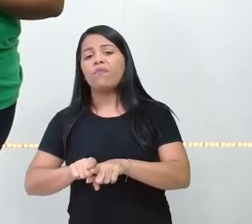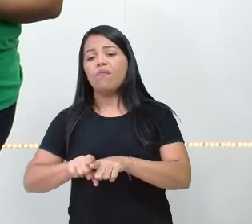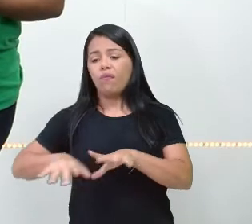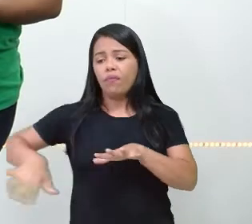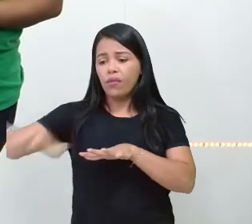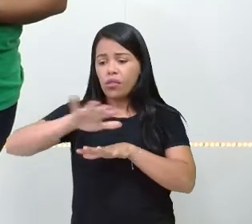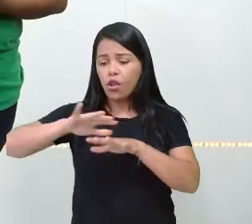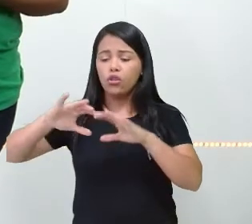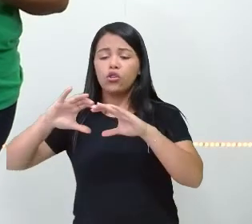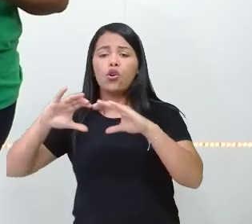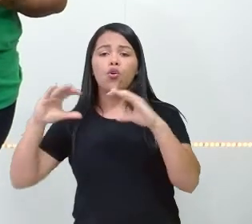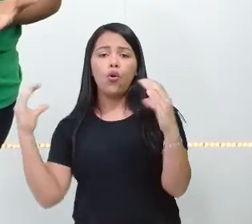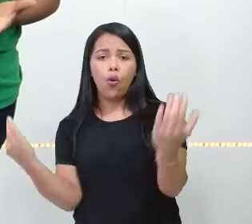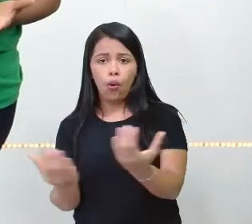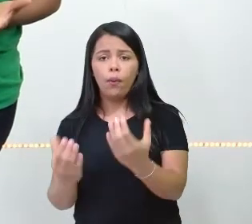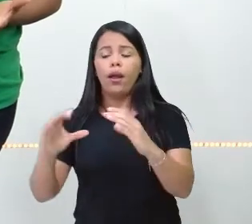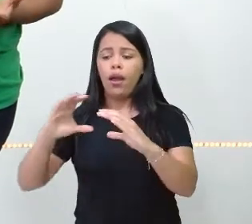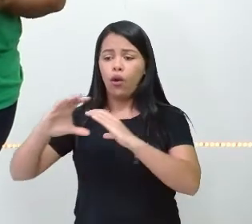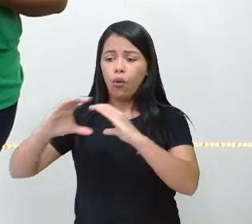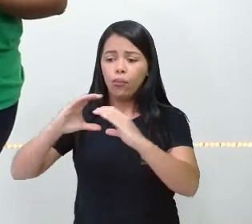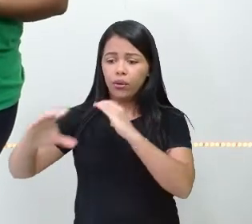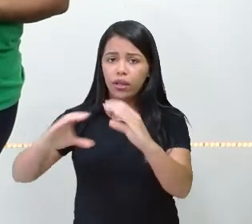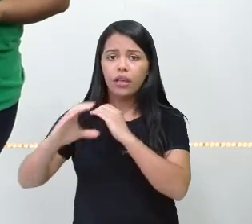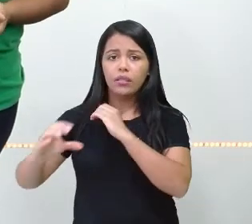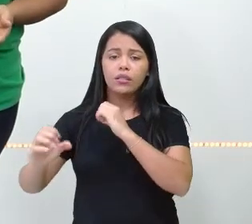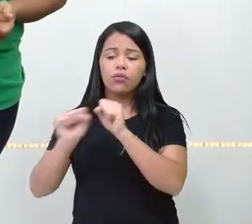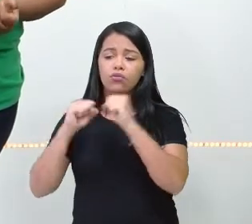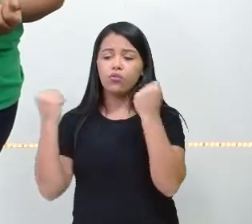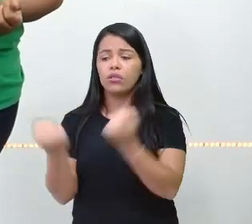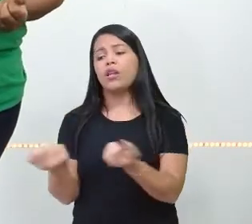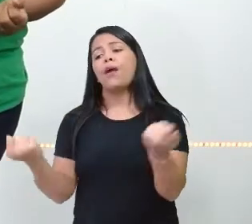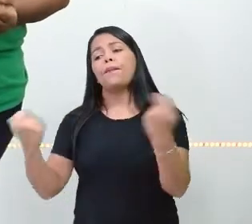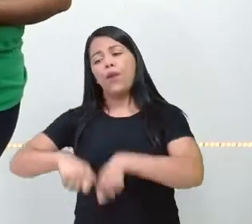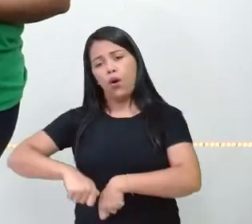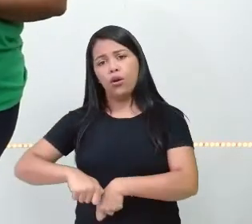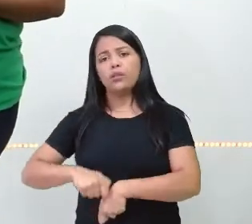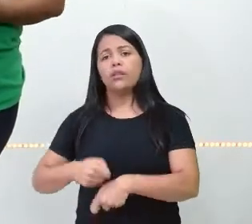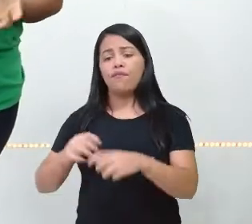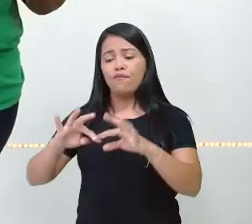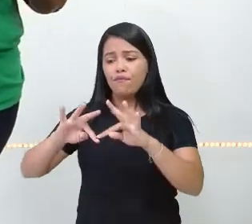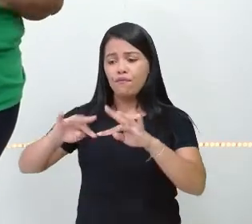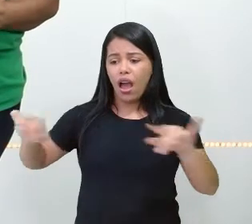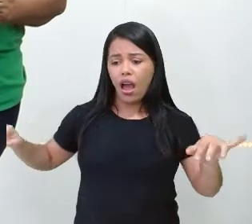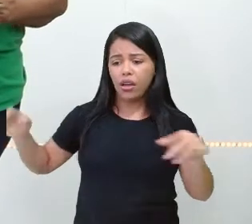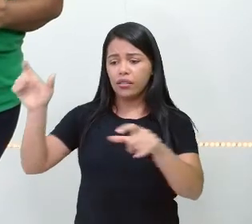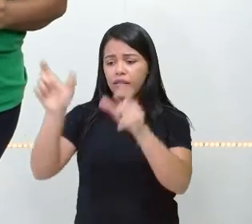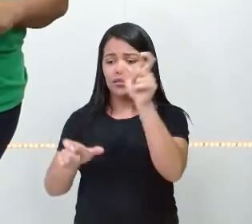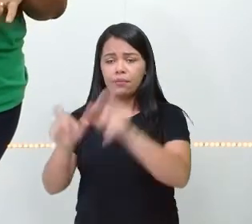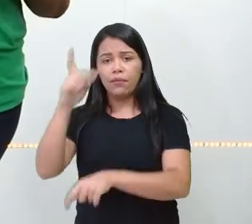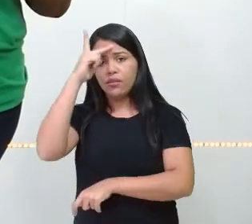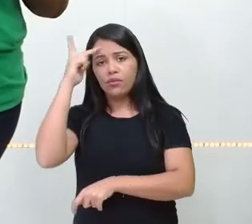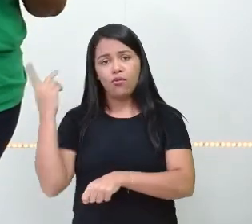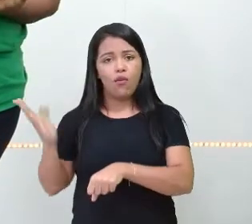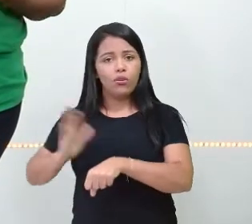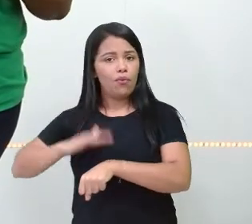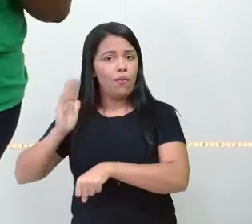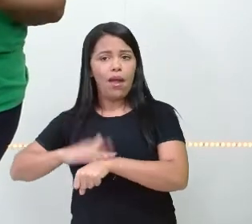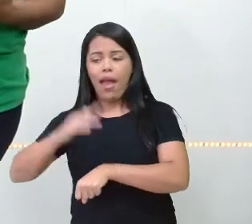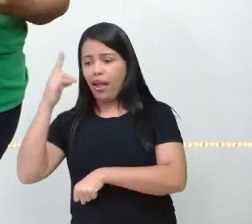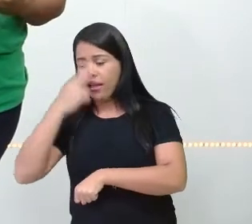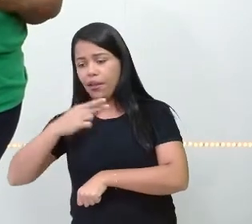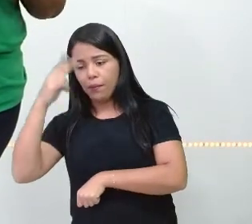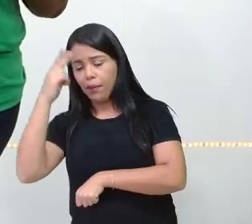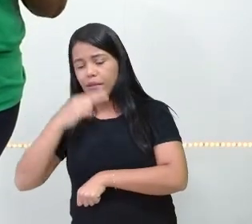número de pessoas ao mesmo tempo. Vamos ver exemplos? Meio de comunicação individual. Nós temos aí um